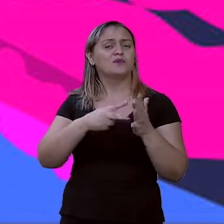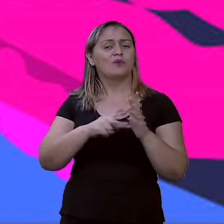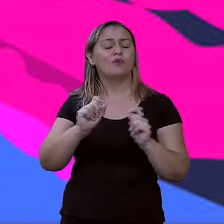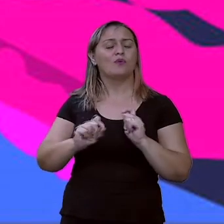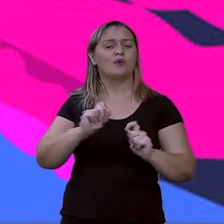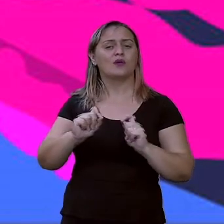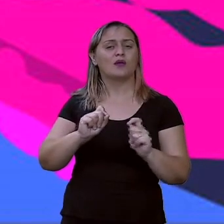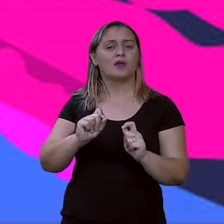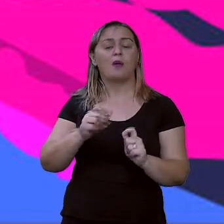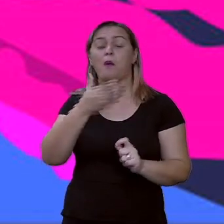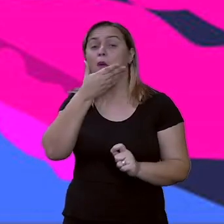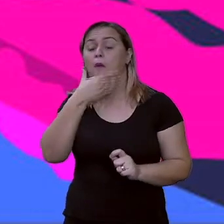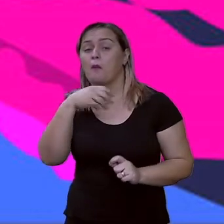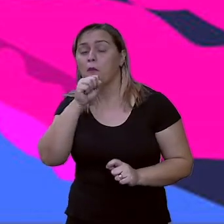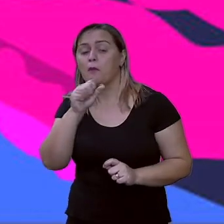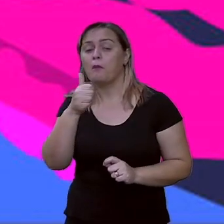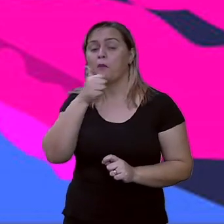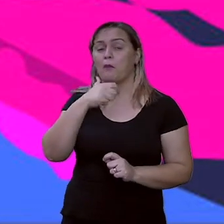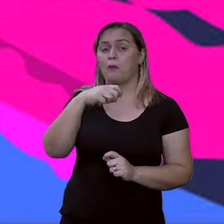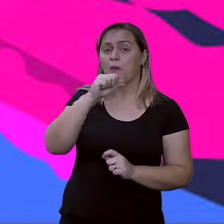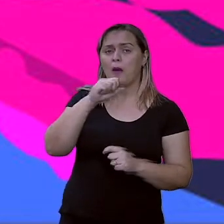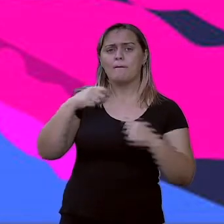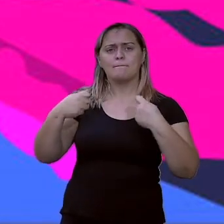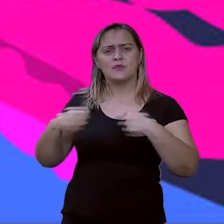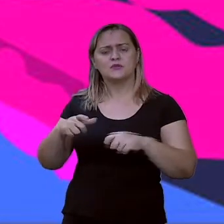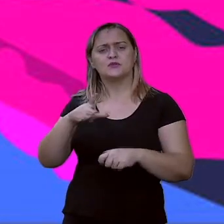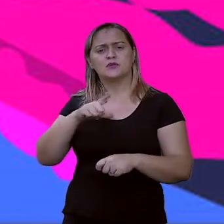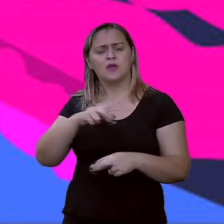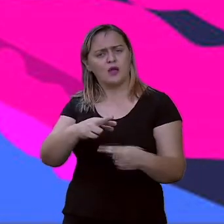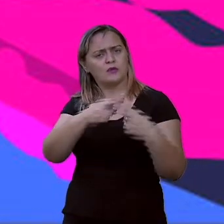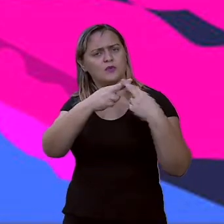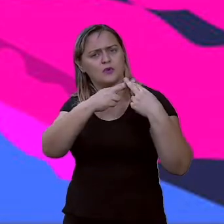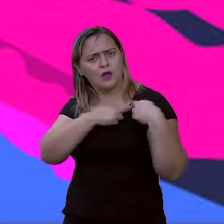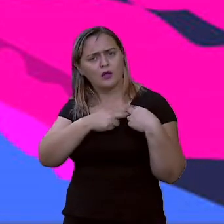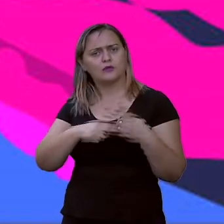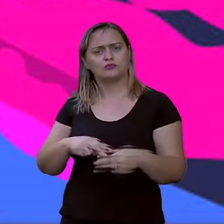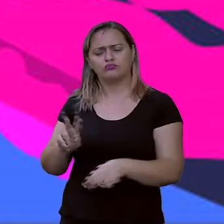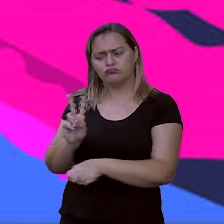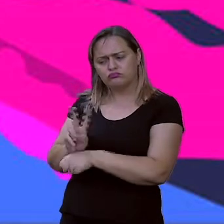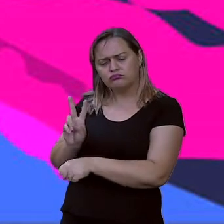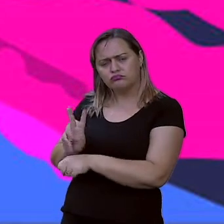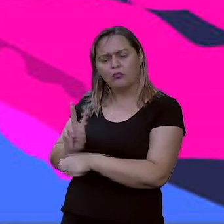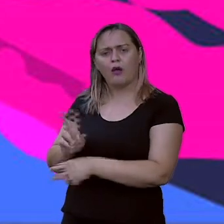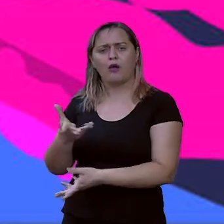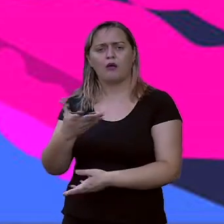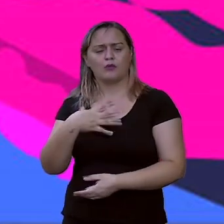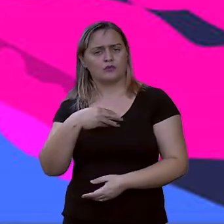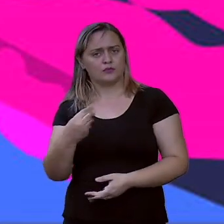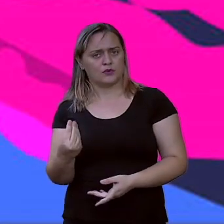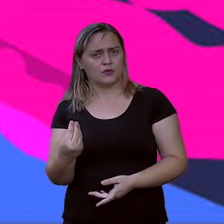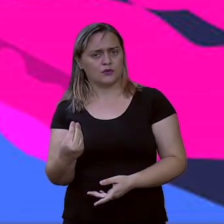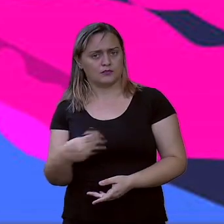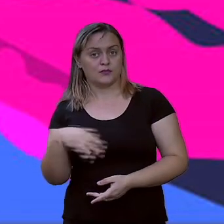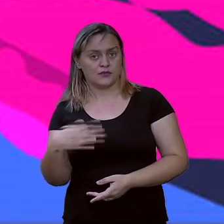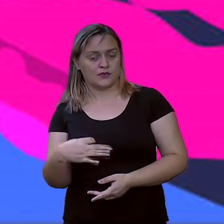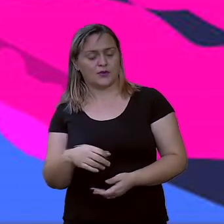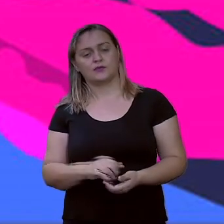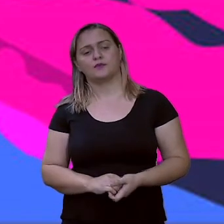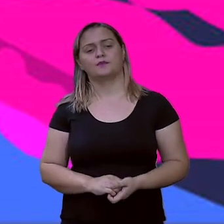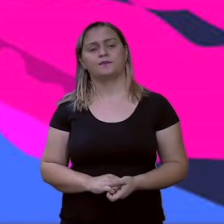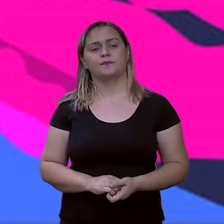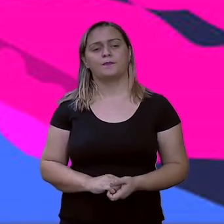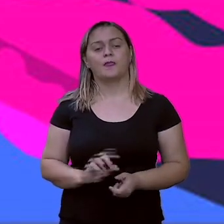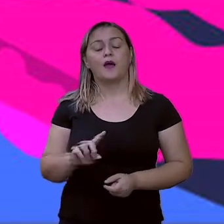com os filhos. Viram? E agora vamos para o segundo argumento. Nesse segundo argumento, ele fala sobre o quê?